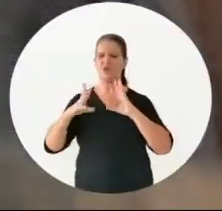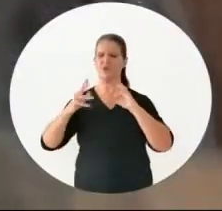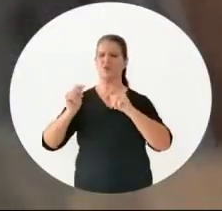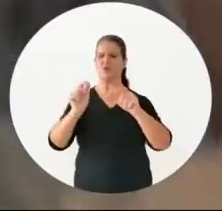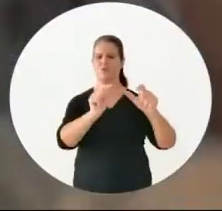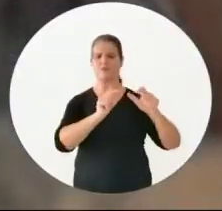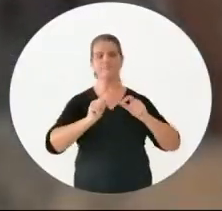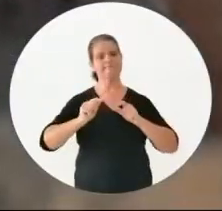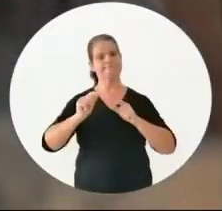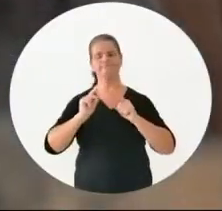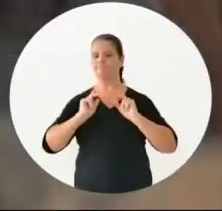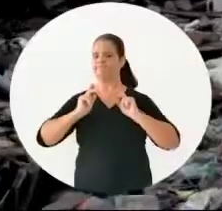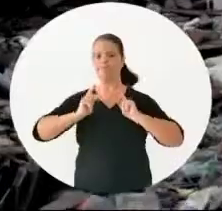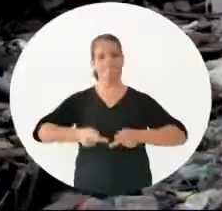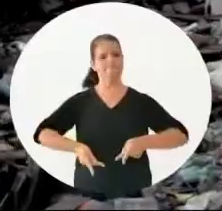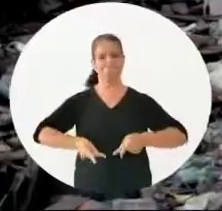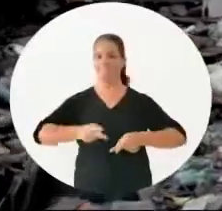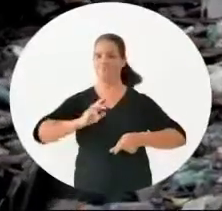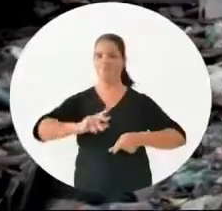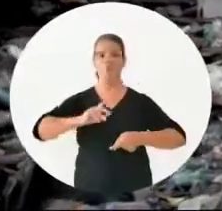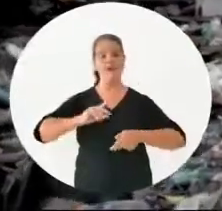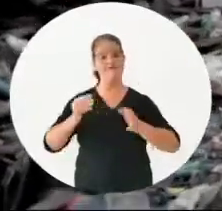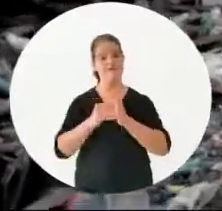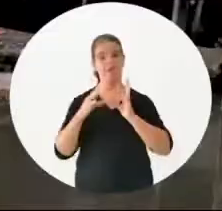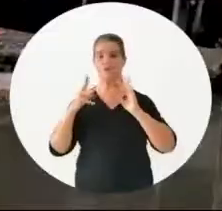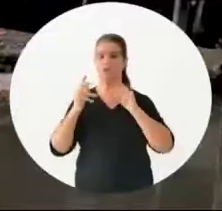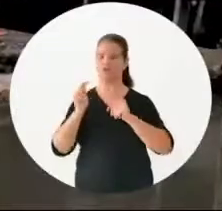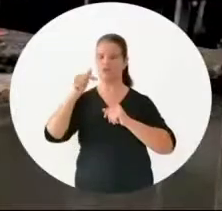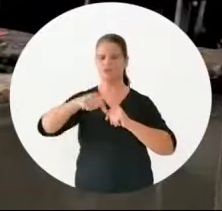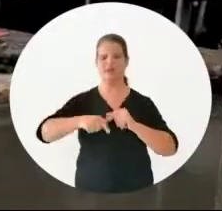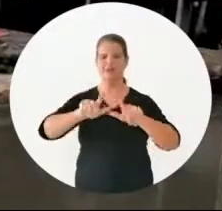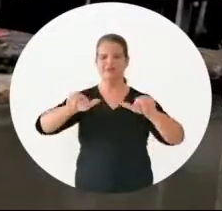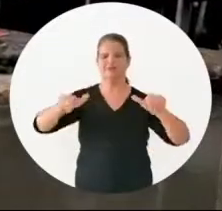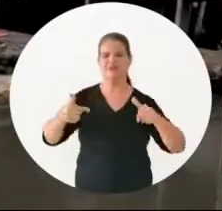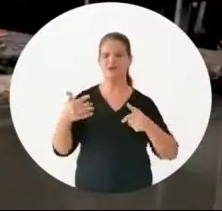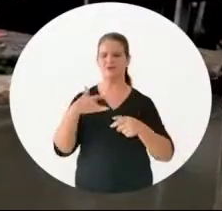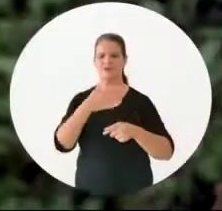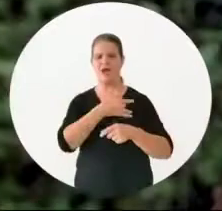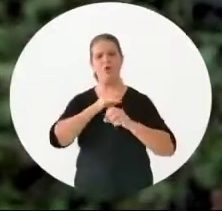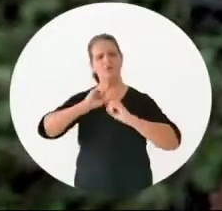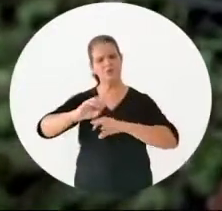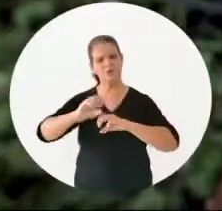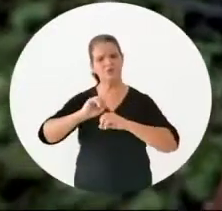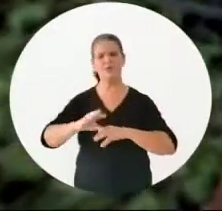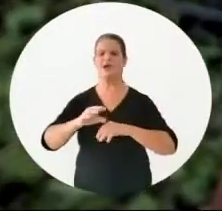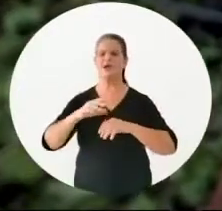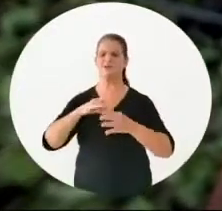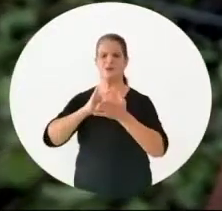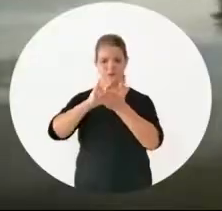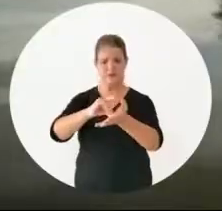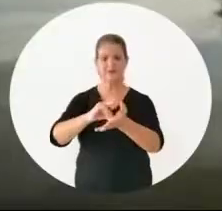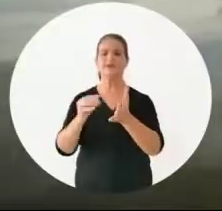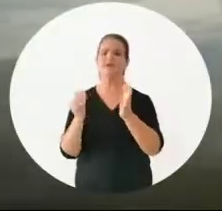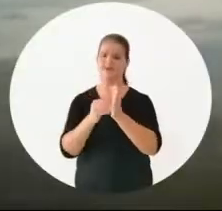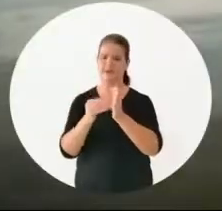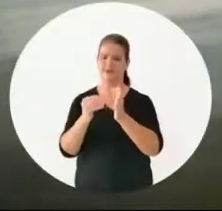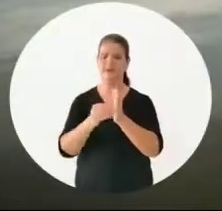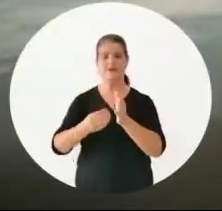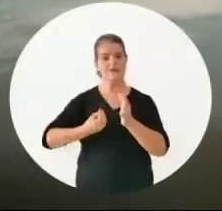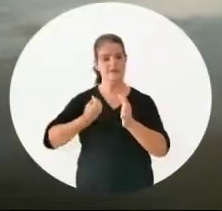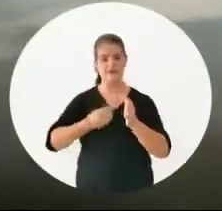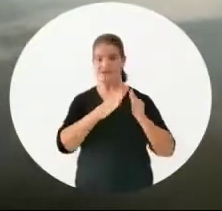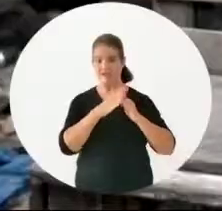É desumano Falta tudo aqui Saneamento, saúde, educação, dignidade Viver em